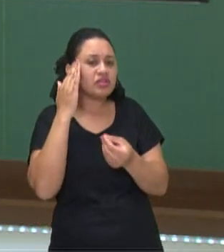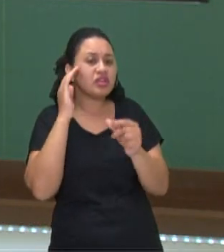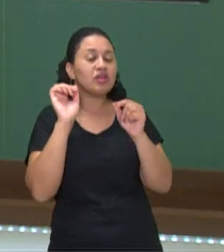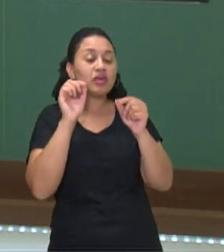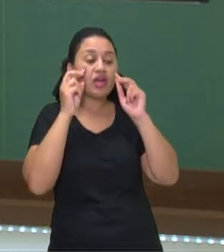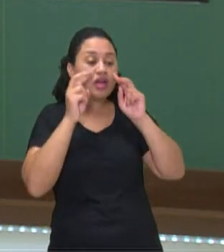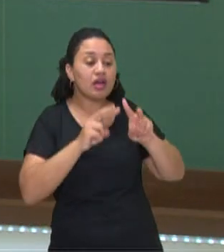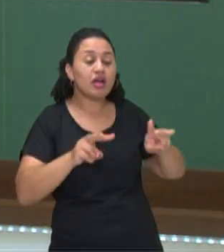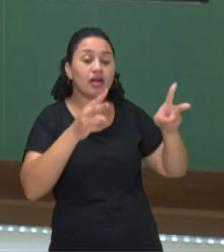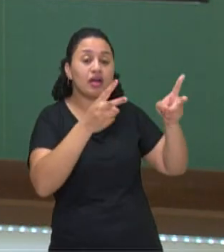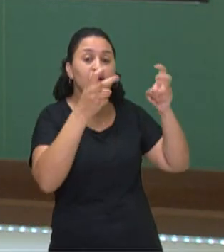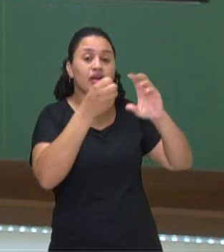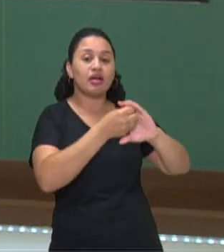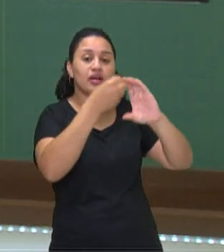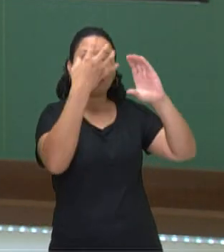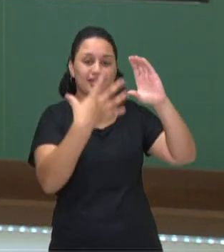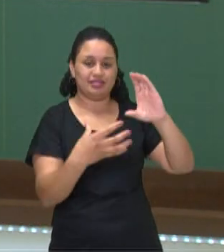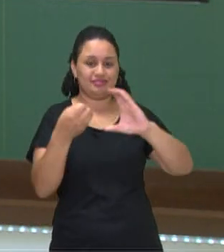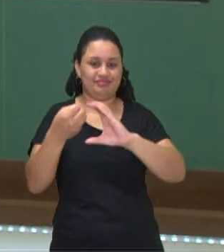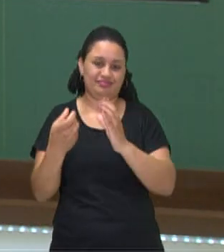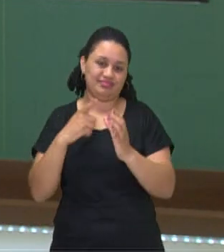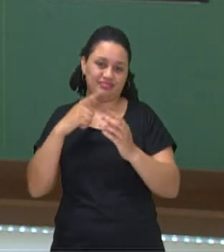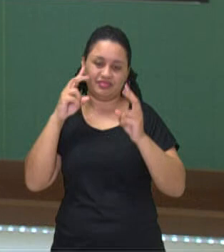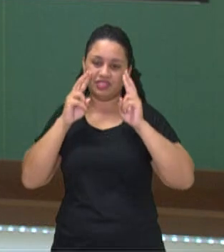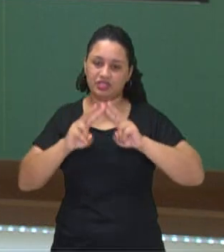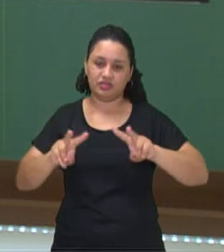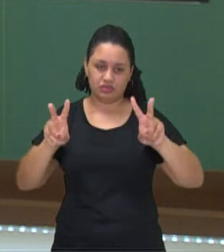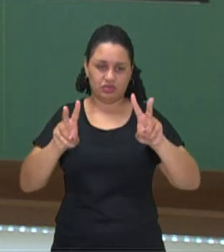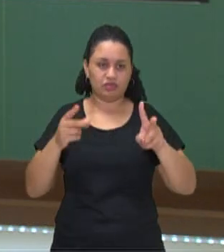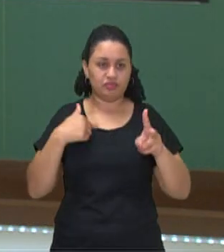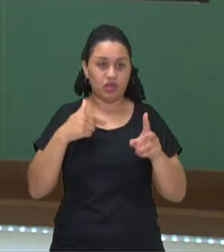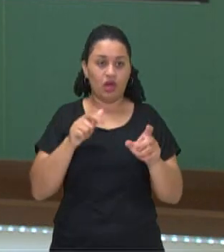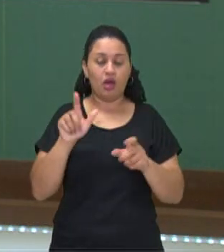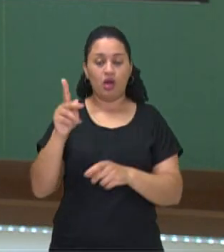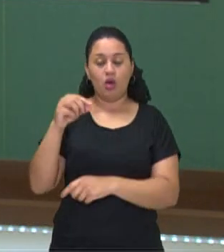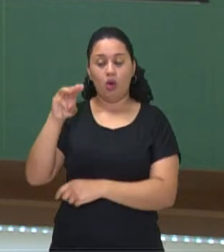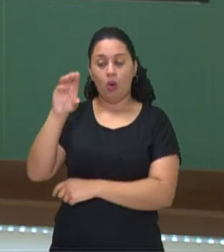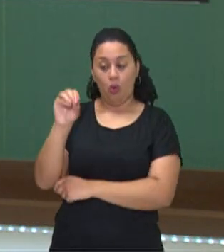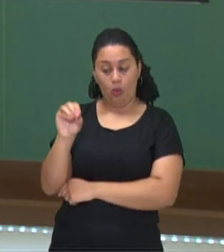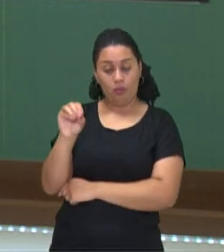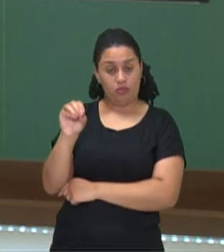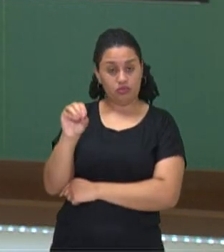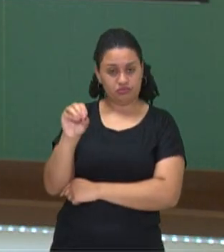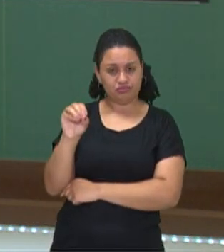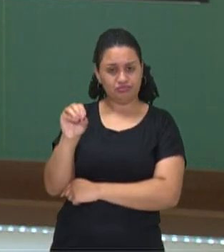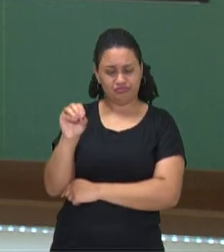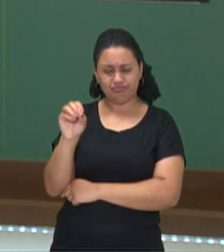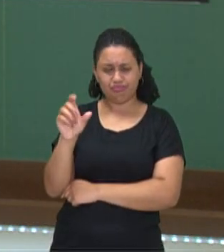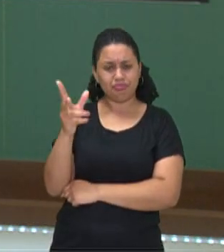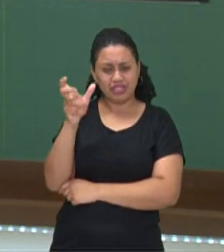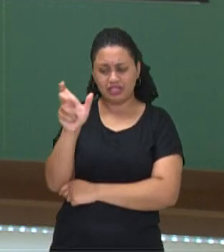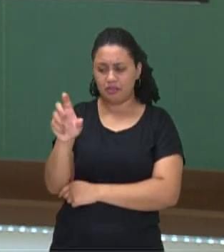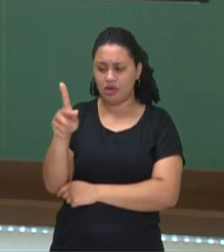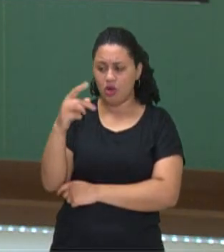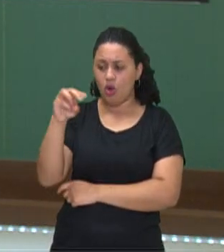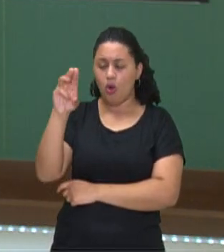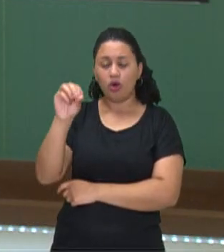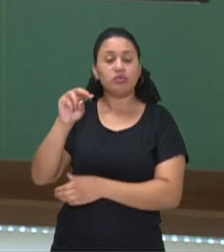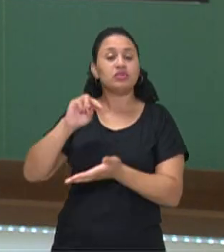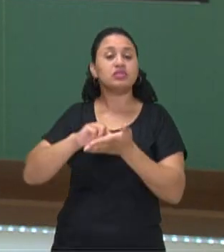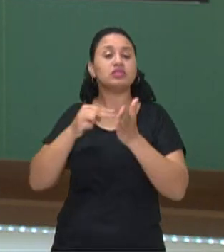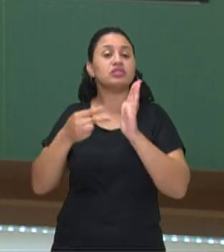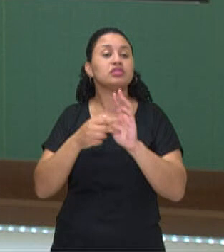aspecto visual. Então, vamos perceber o termo, a palavra homogênea? Vejam o prefixo,